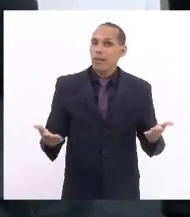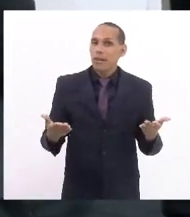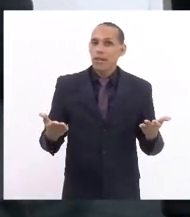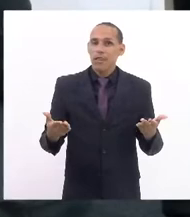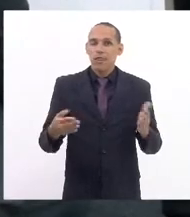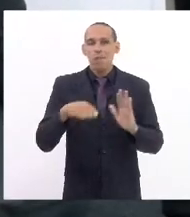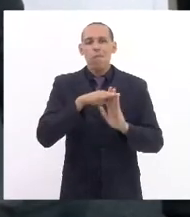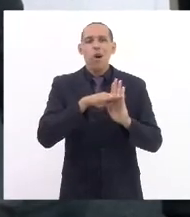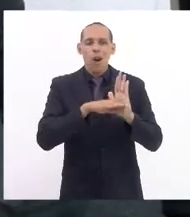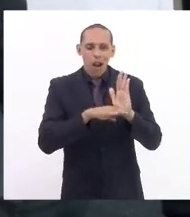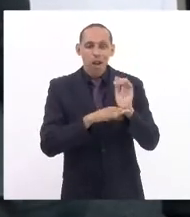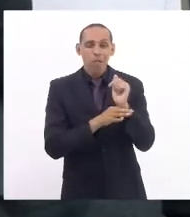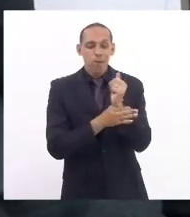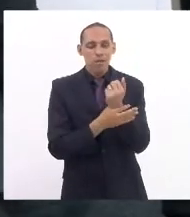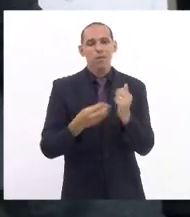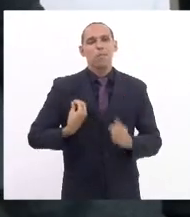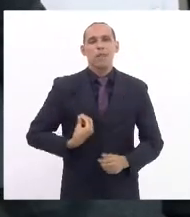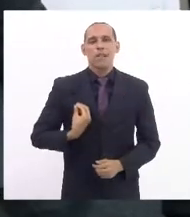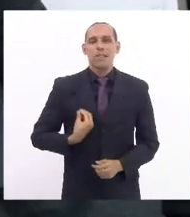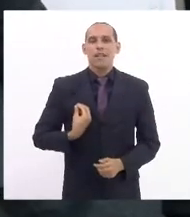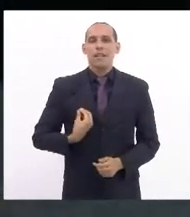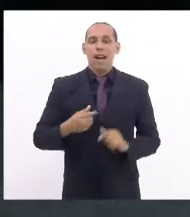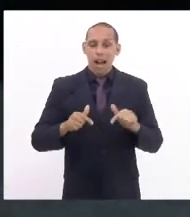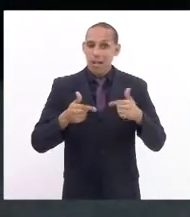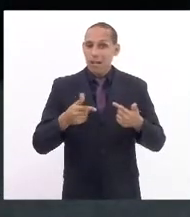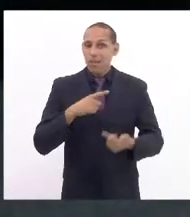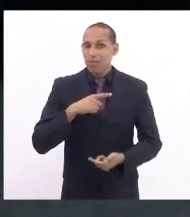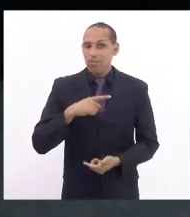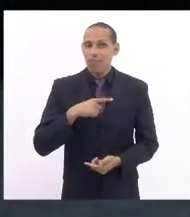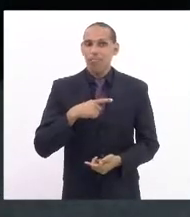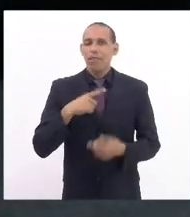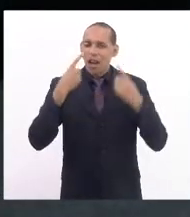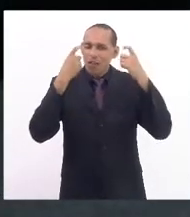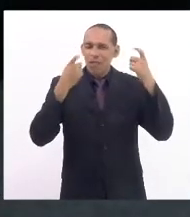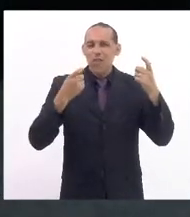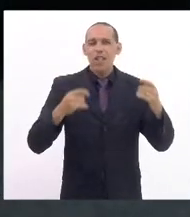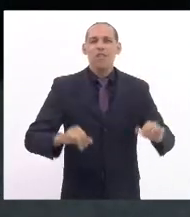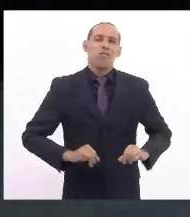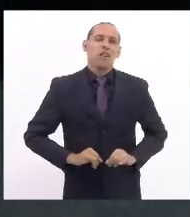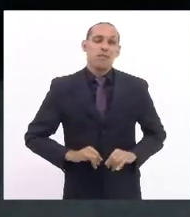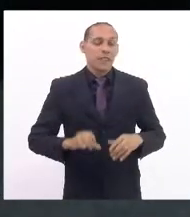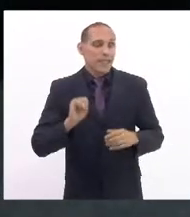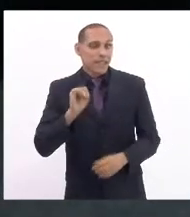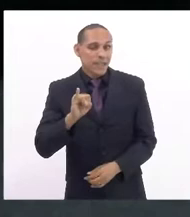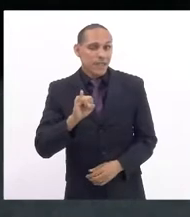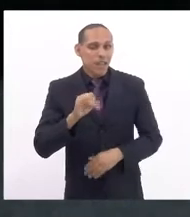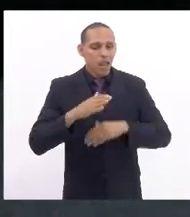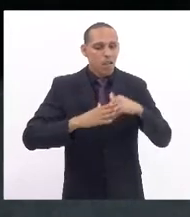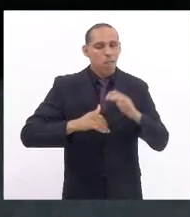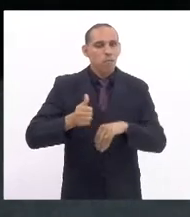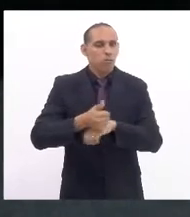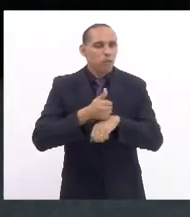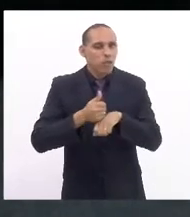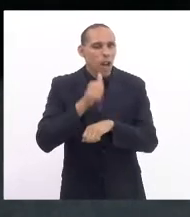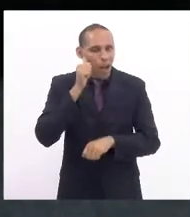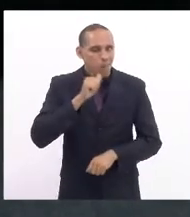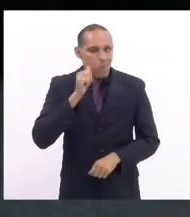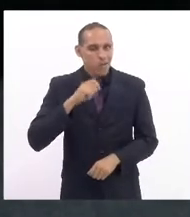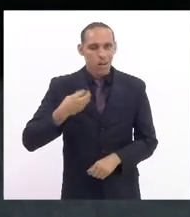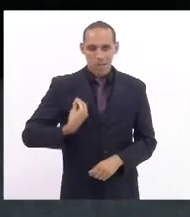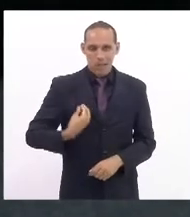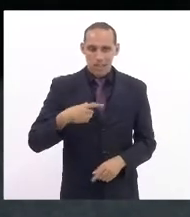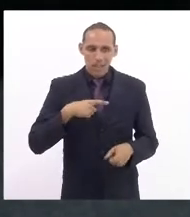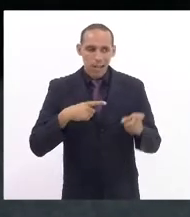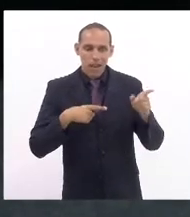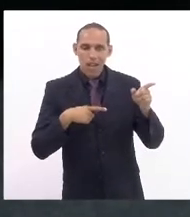pelo programa Segurança Presente. Então, ter ali um olhar de uma profissional do sexo feminino devidamente